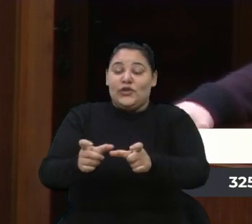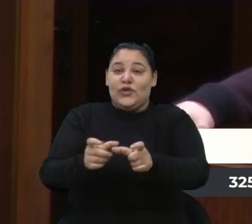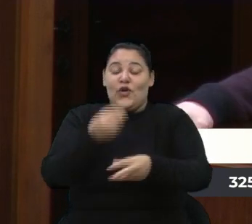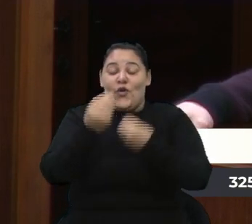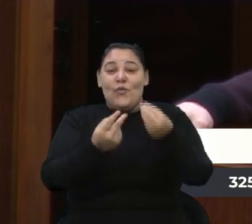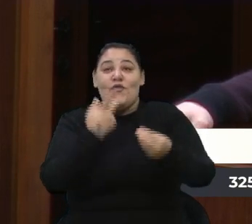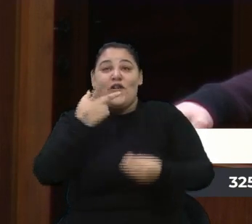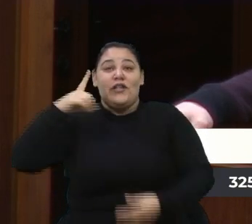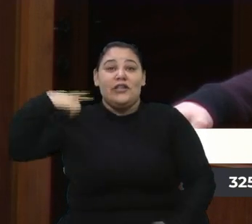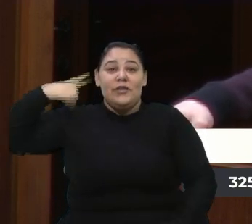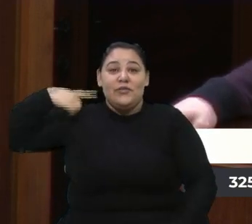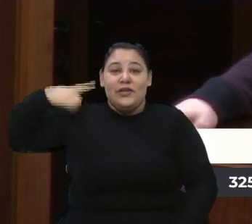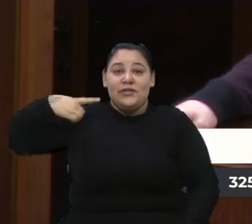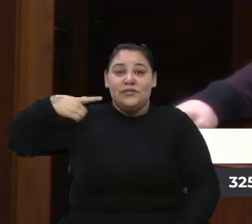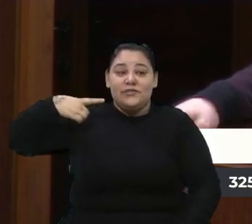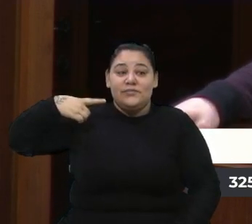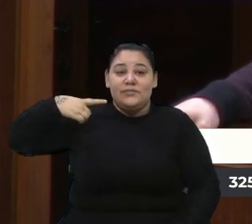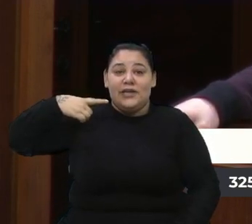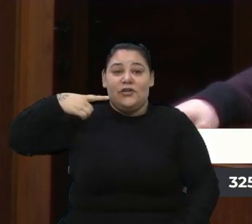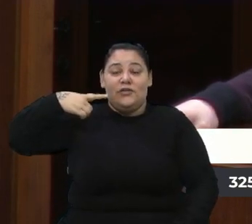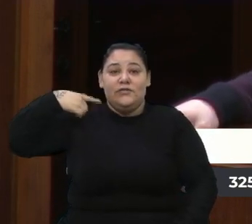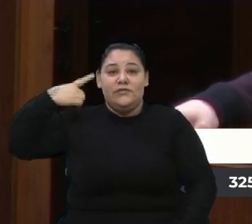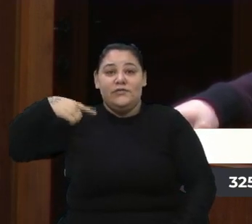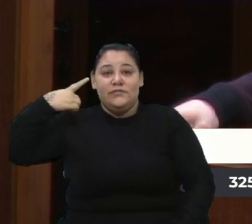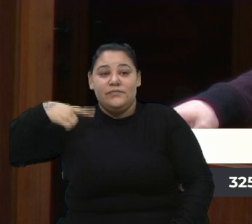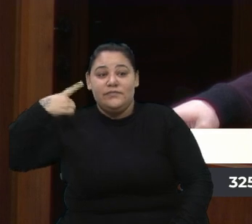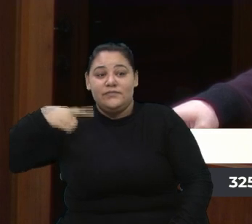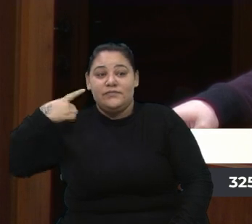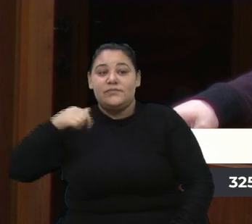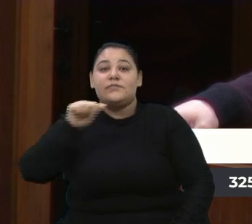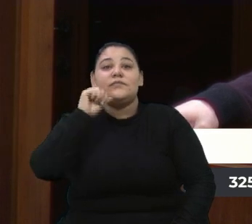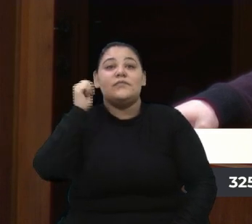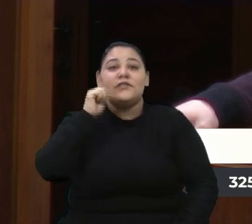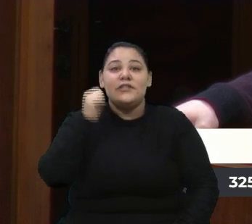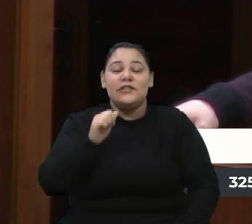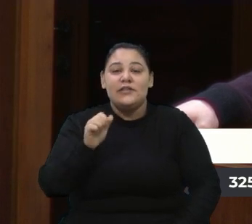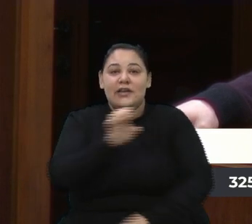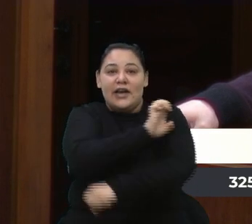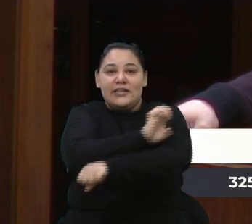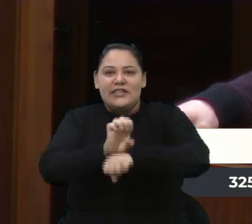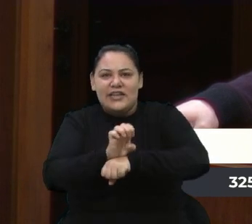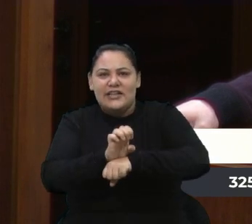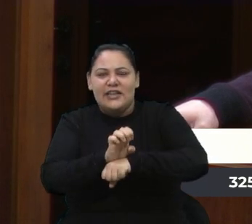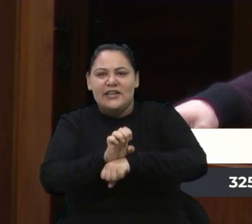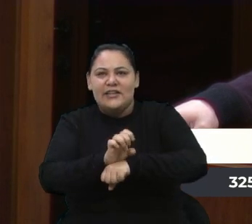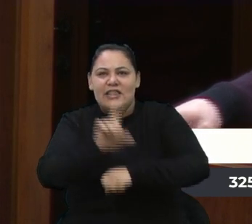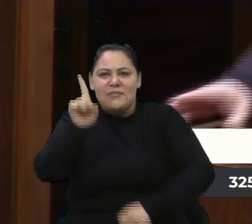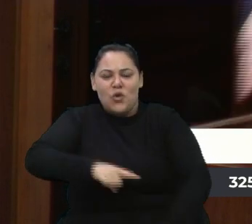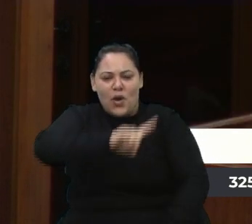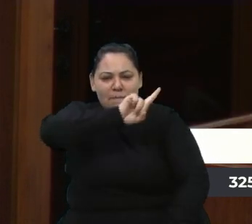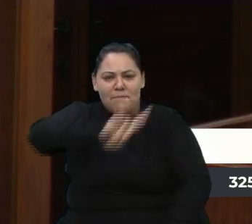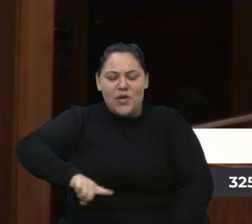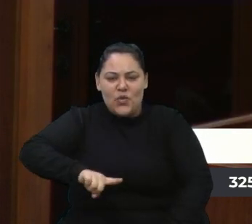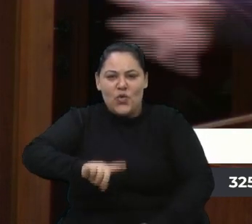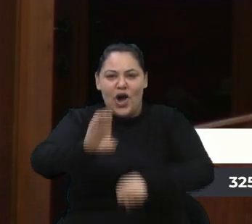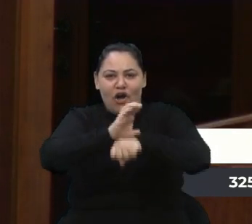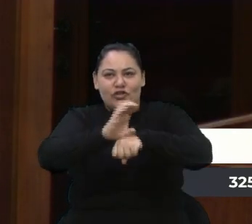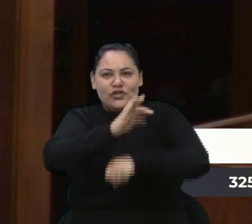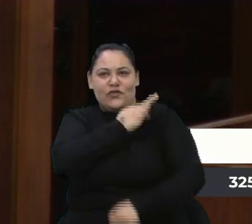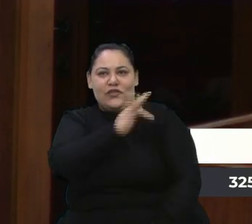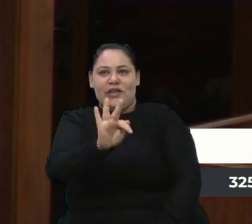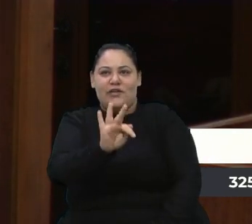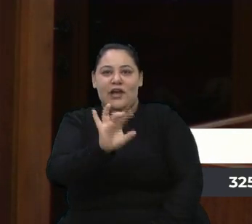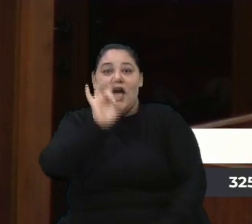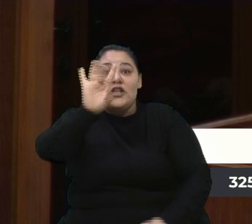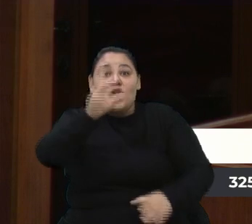federal Marcon. A esquerda negou a Constituição Federal em 88. Como dá orgulho, é só dá o Google,